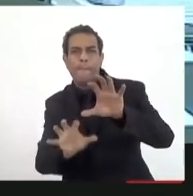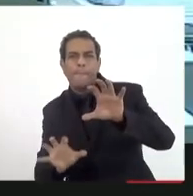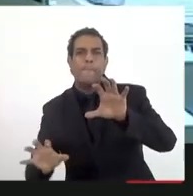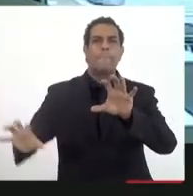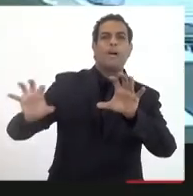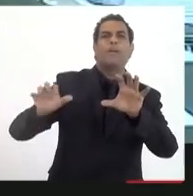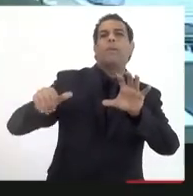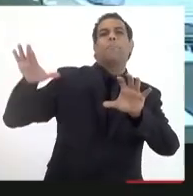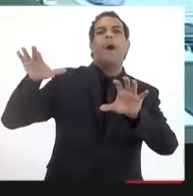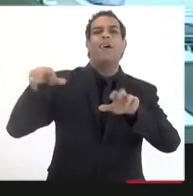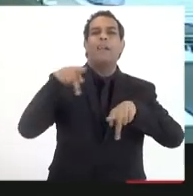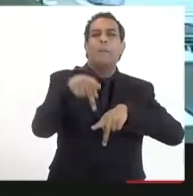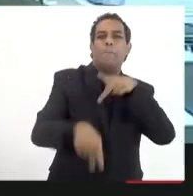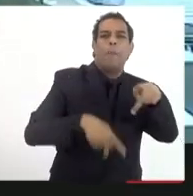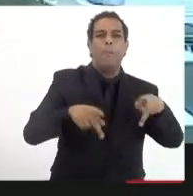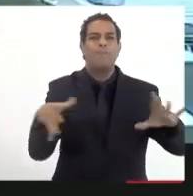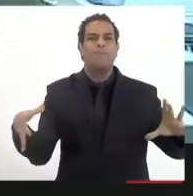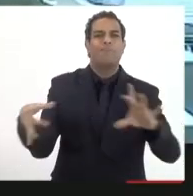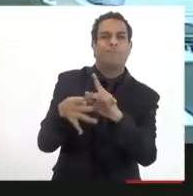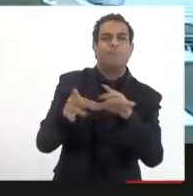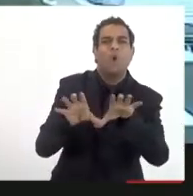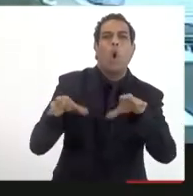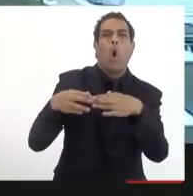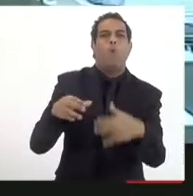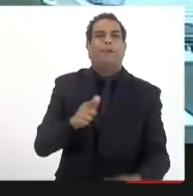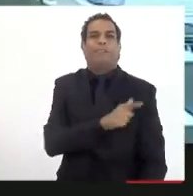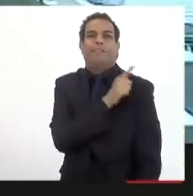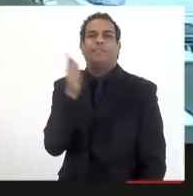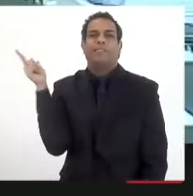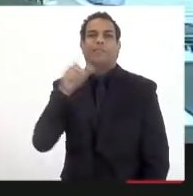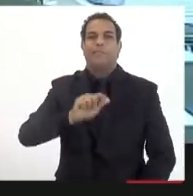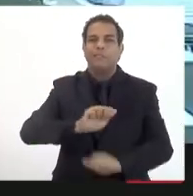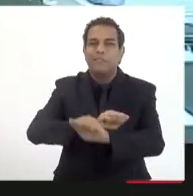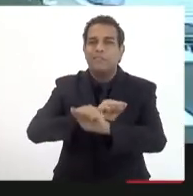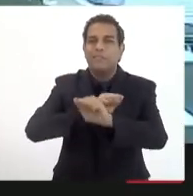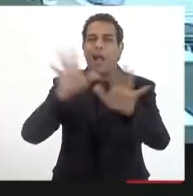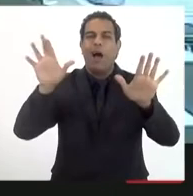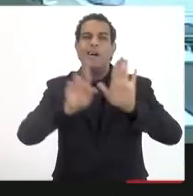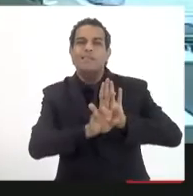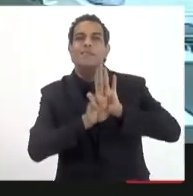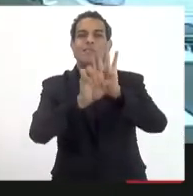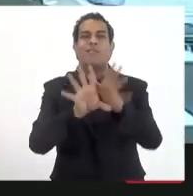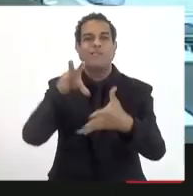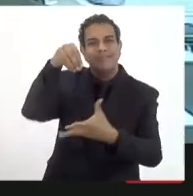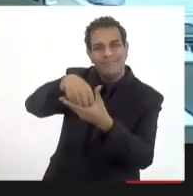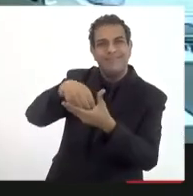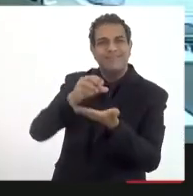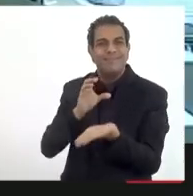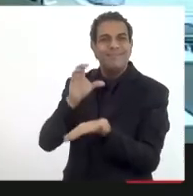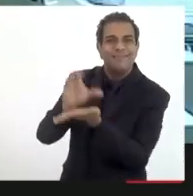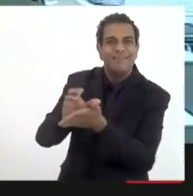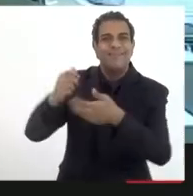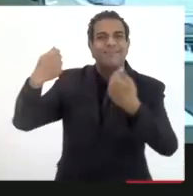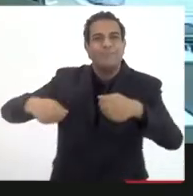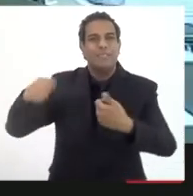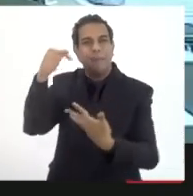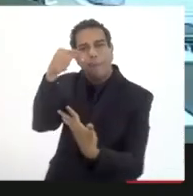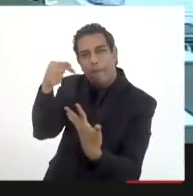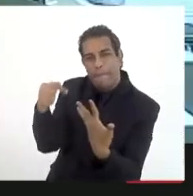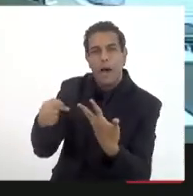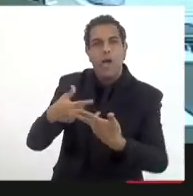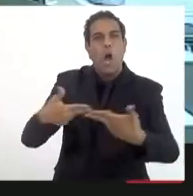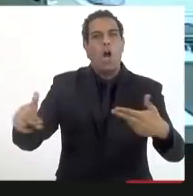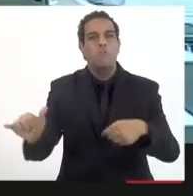ter uma rotatividade em toda a região do Estado e dessa forma vai ser representada dentro do fundo as necessidades do Estado como um todo.